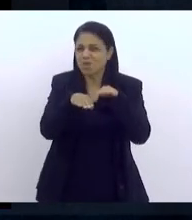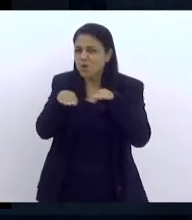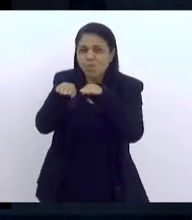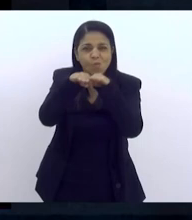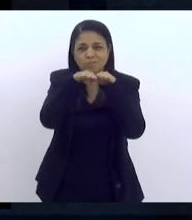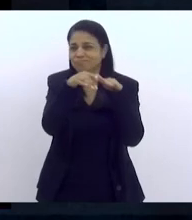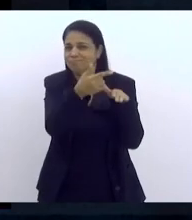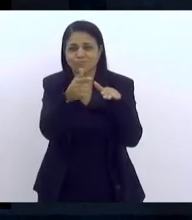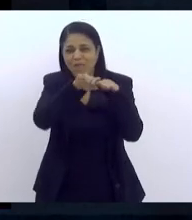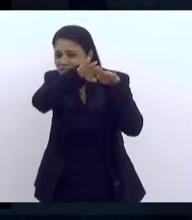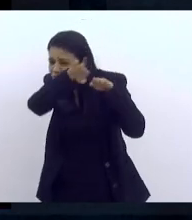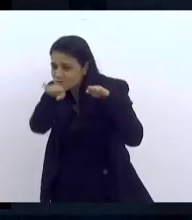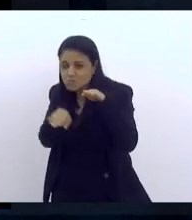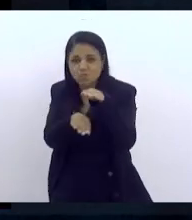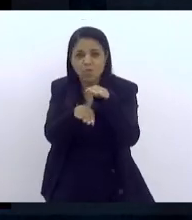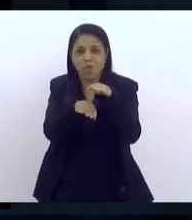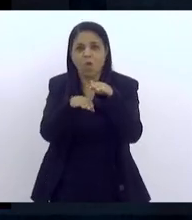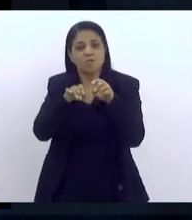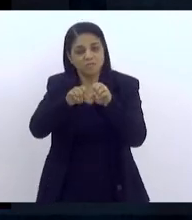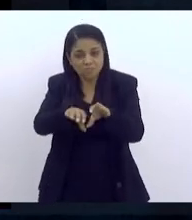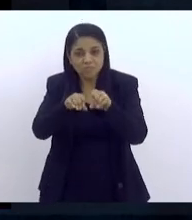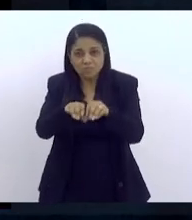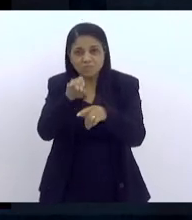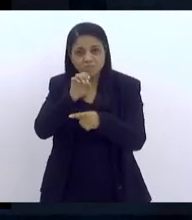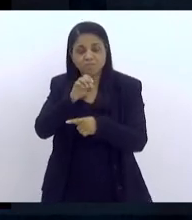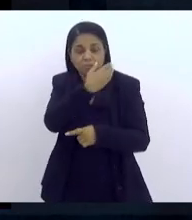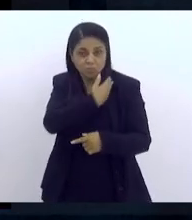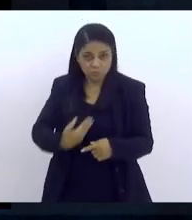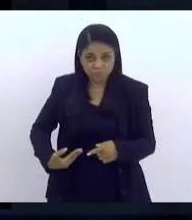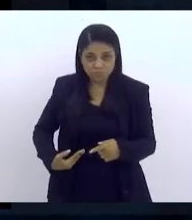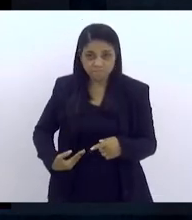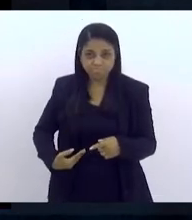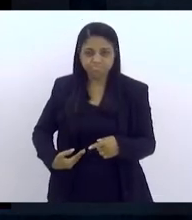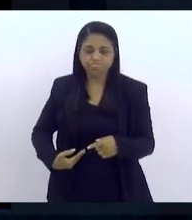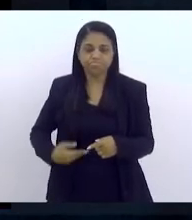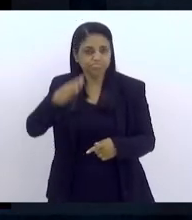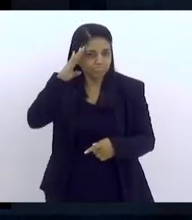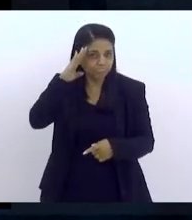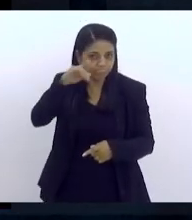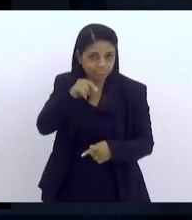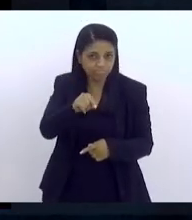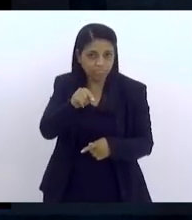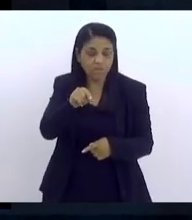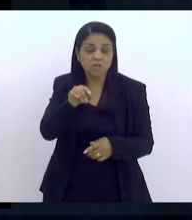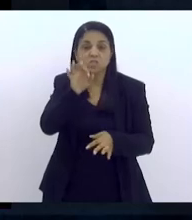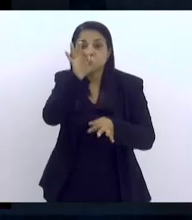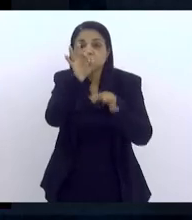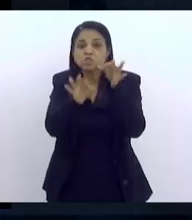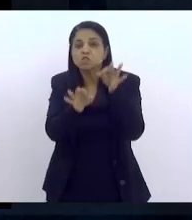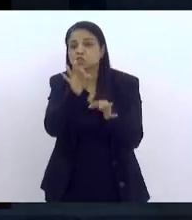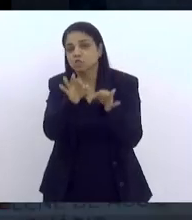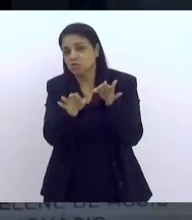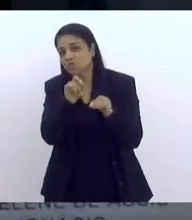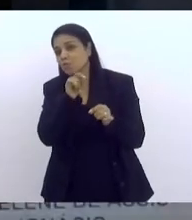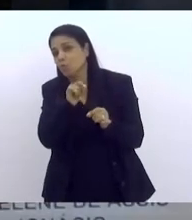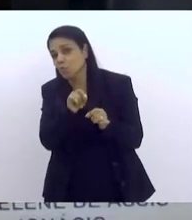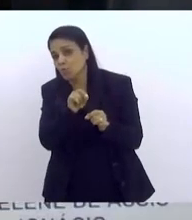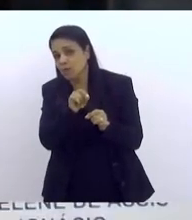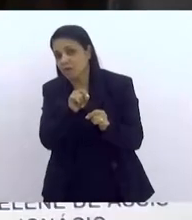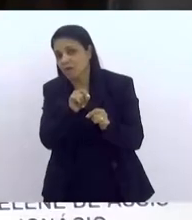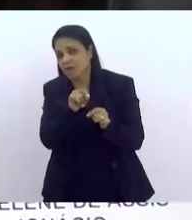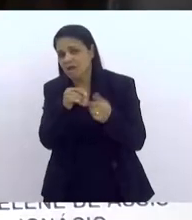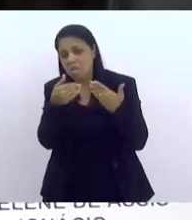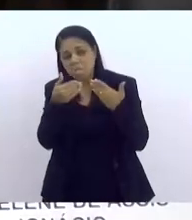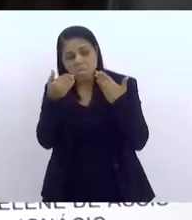da educação pública, sobretudo, ela é justificada, quer dizer, ela fica